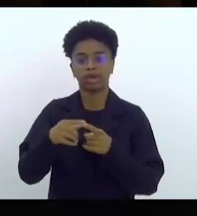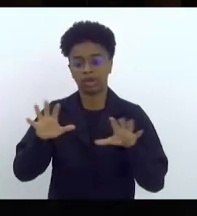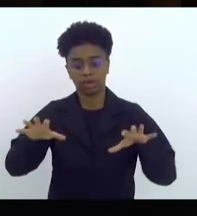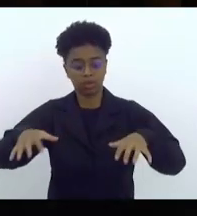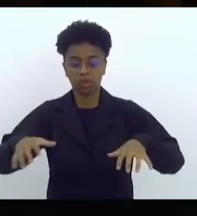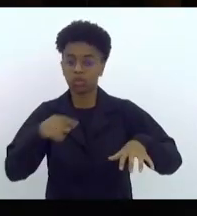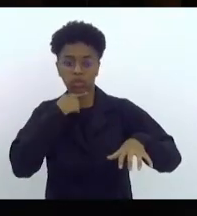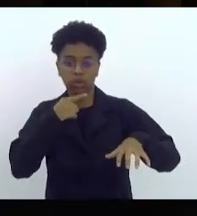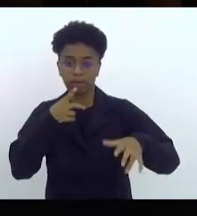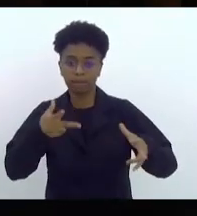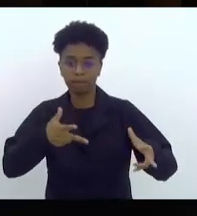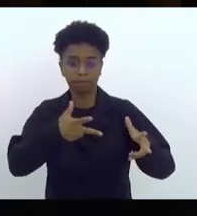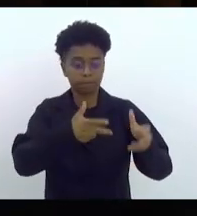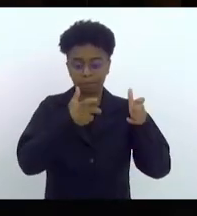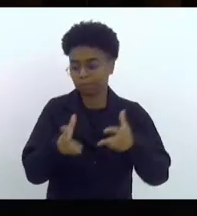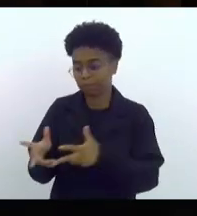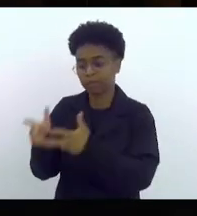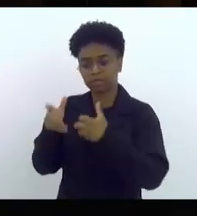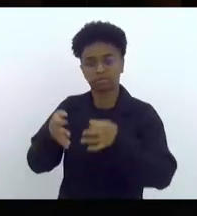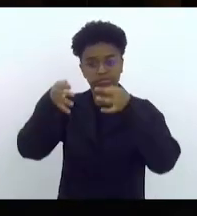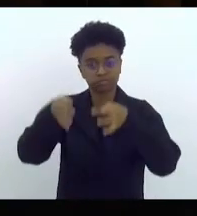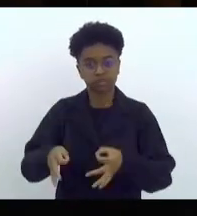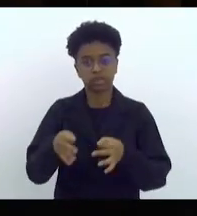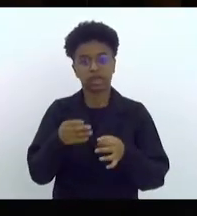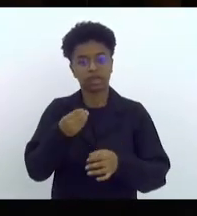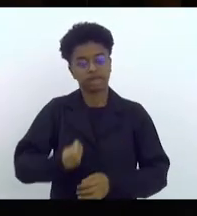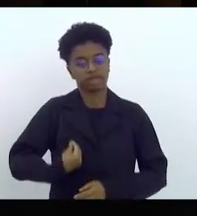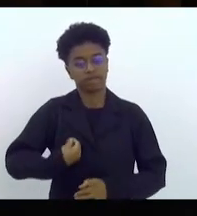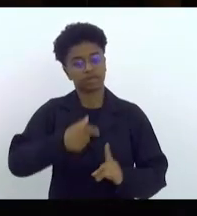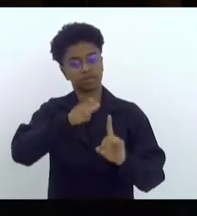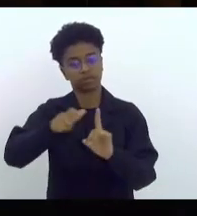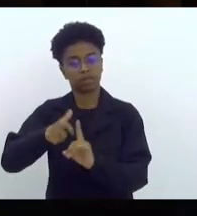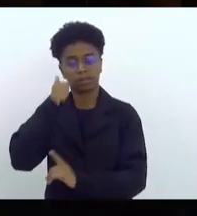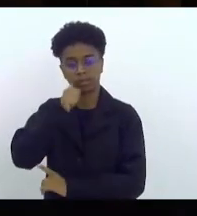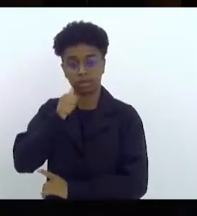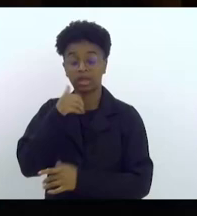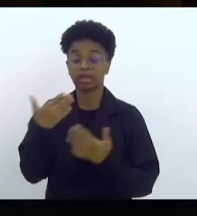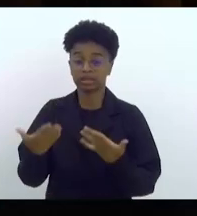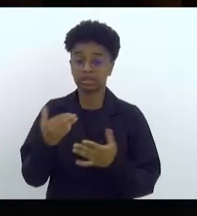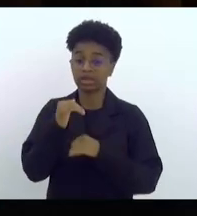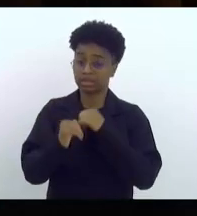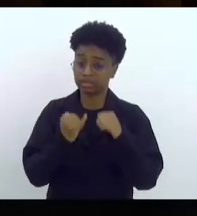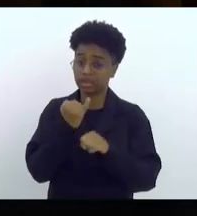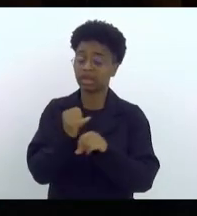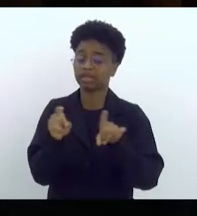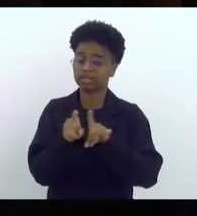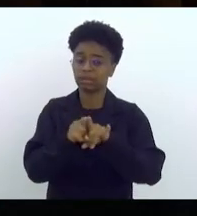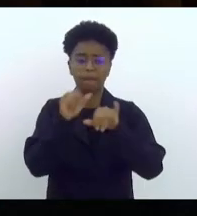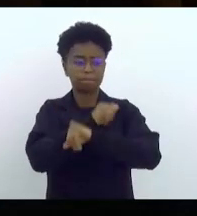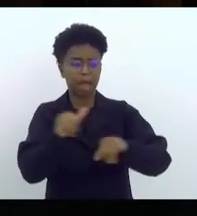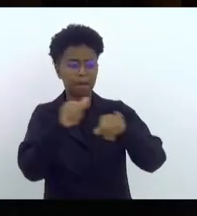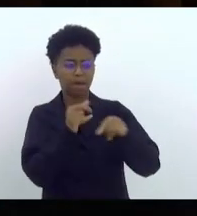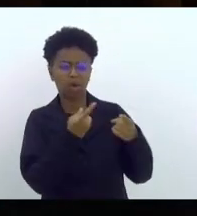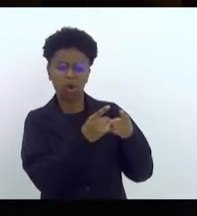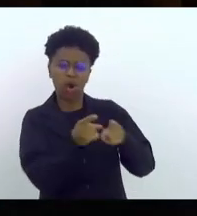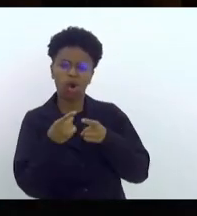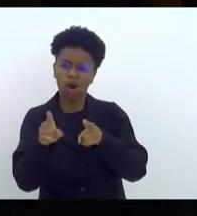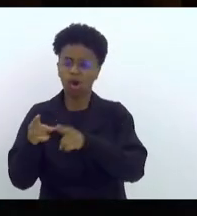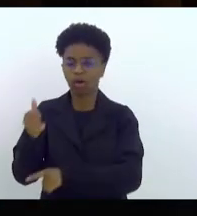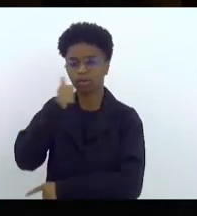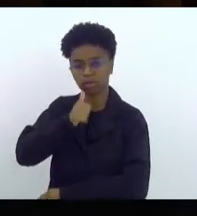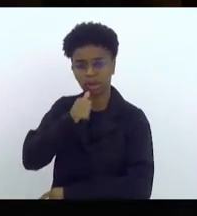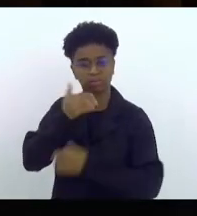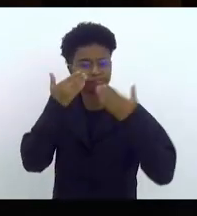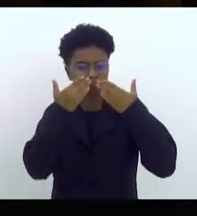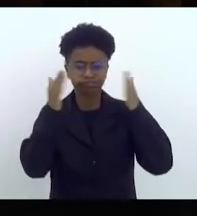a dignidade das nossas mulheres. Então, a política de ódio na internet também contra as mulheres ficaram muito evidentes.